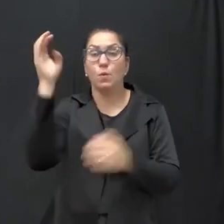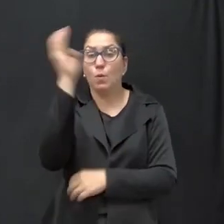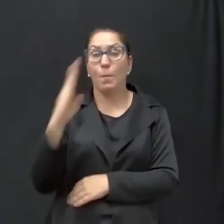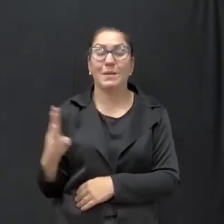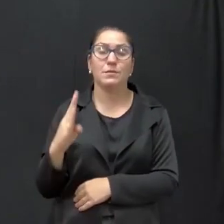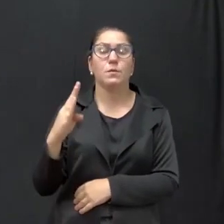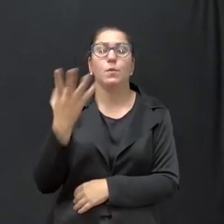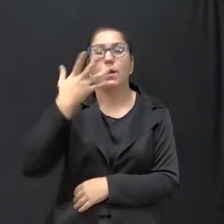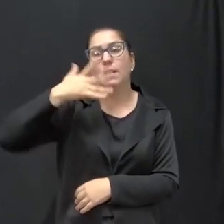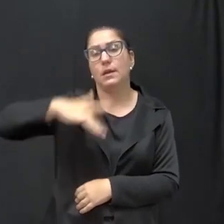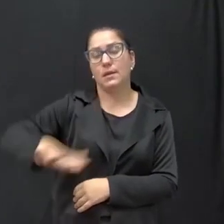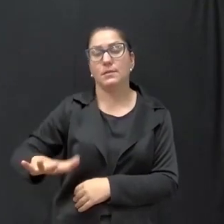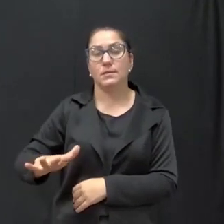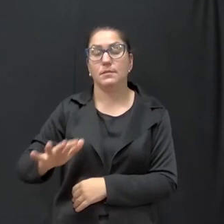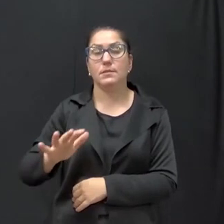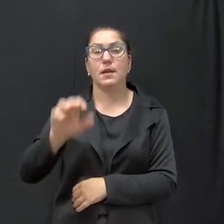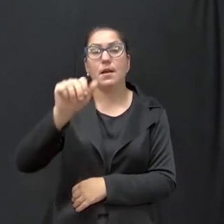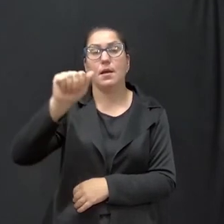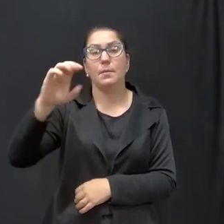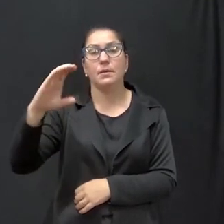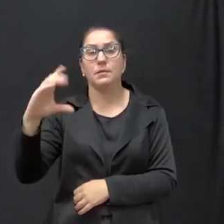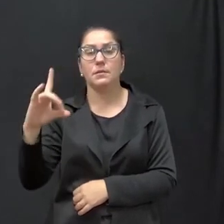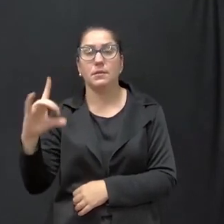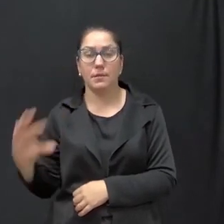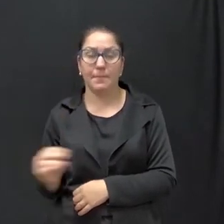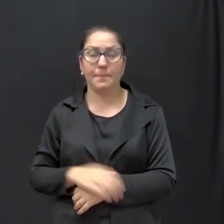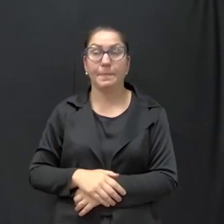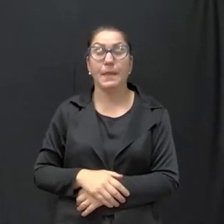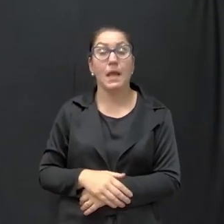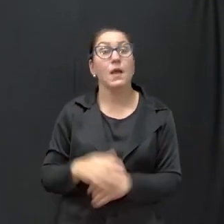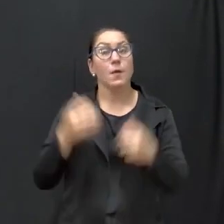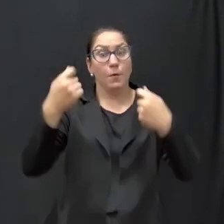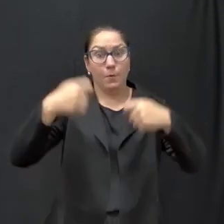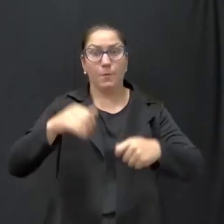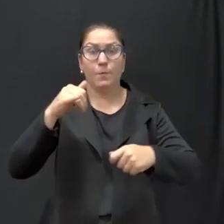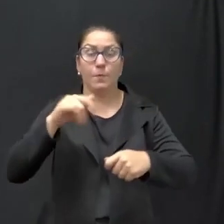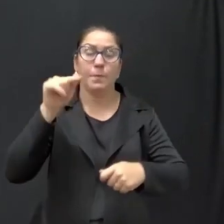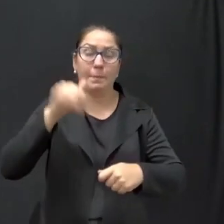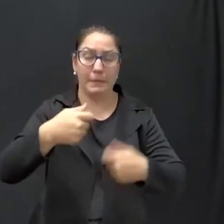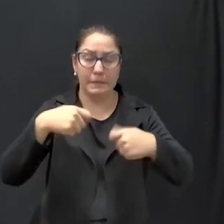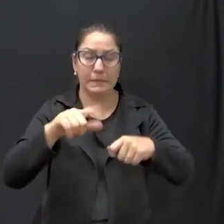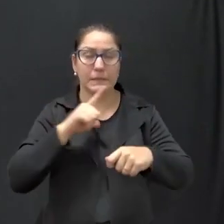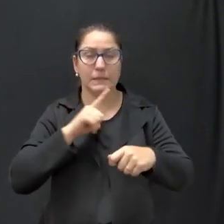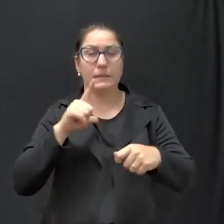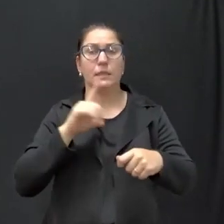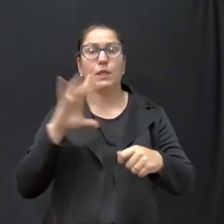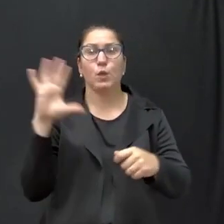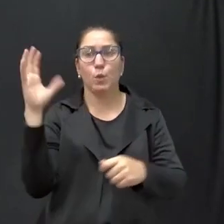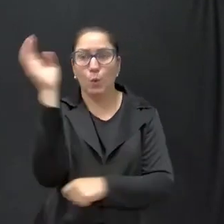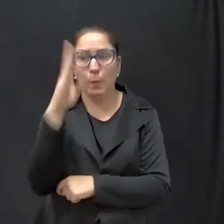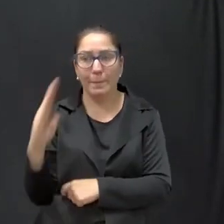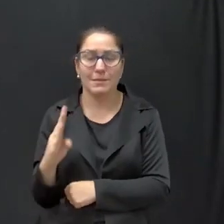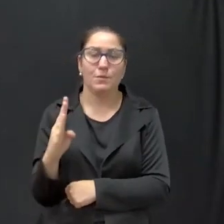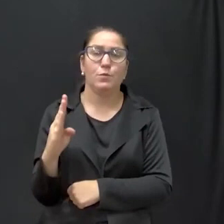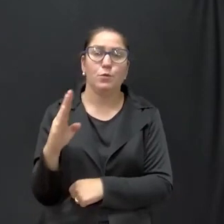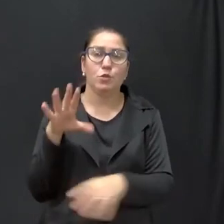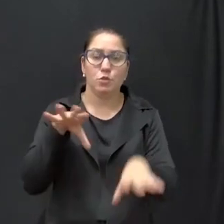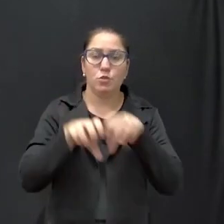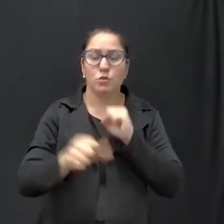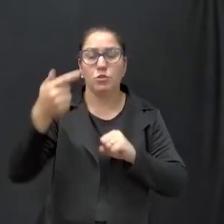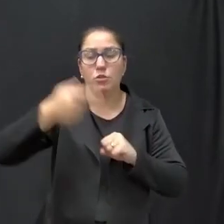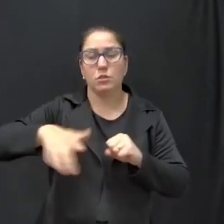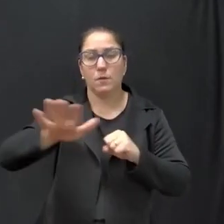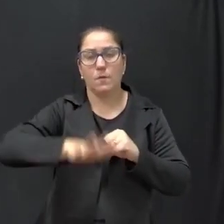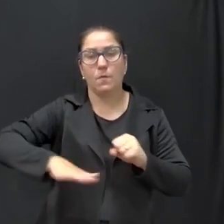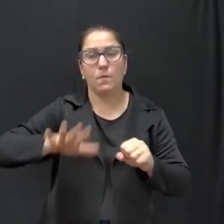Alfabetizada. Fica designado os articuladores da Rede Nacional de Articulação, de Gestão, Formação e